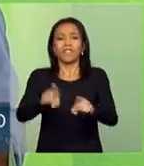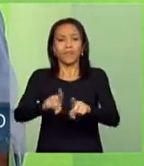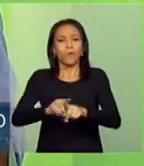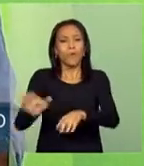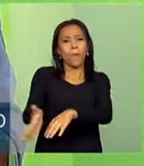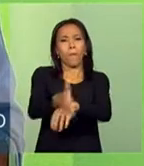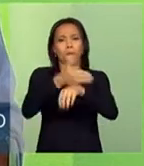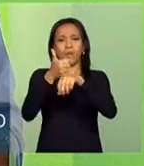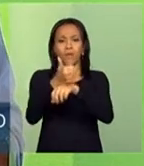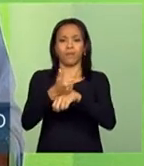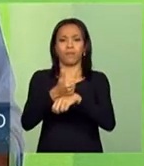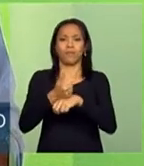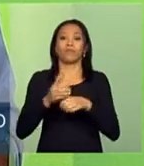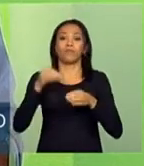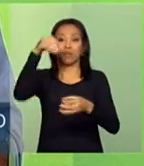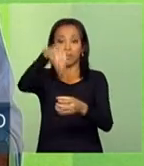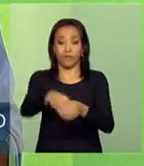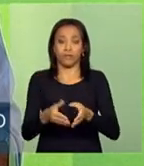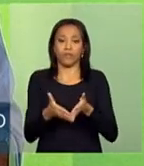sistema portuário nacional.